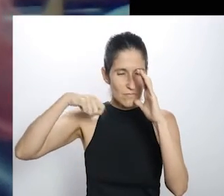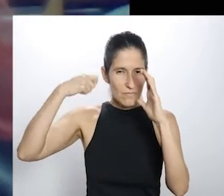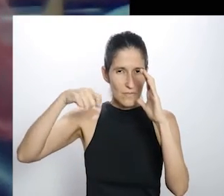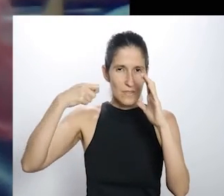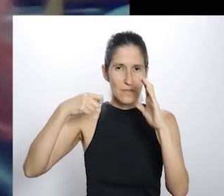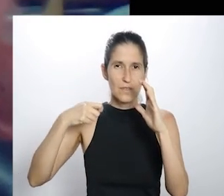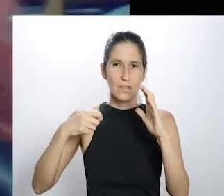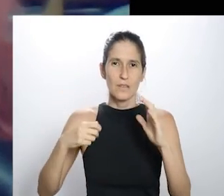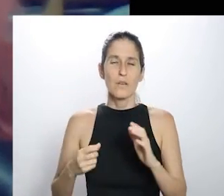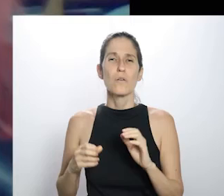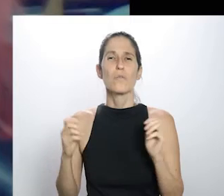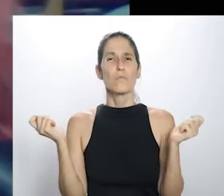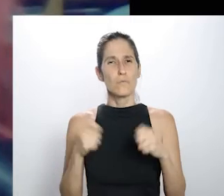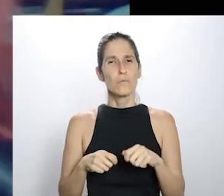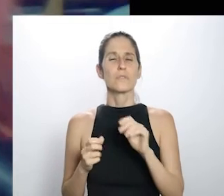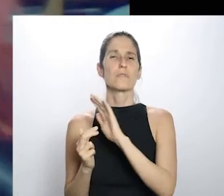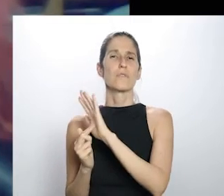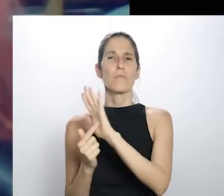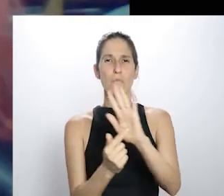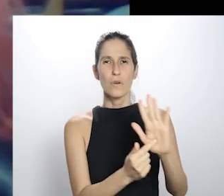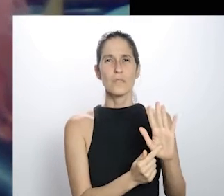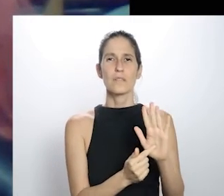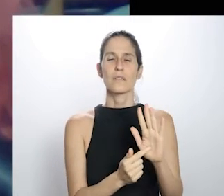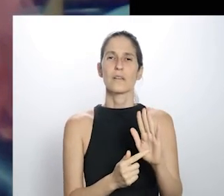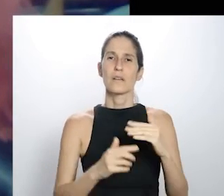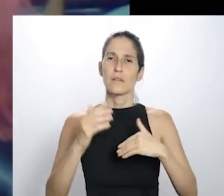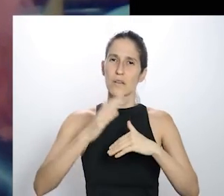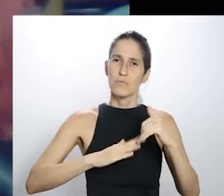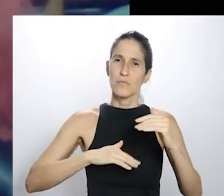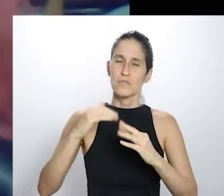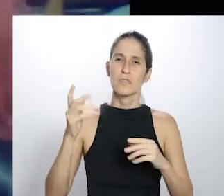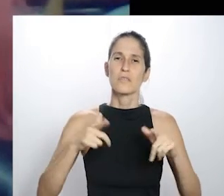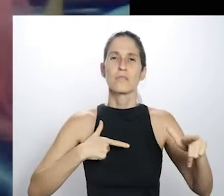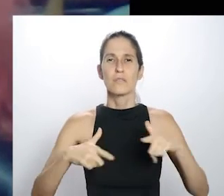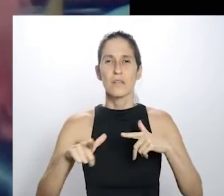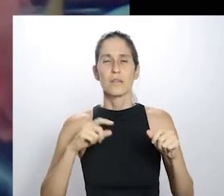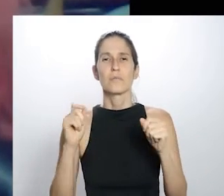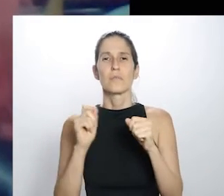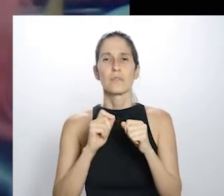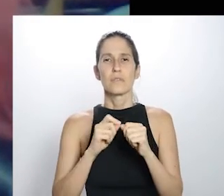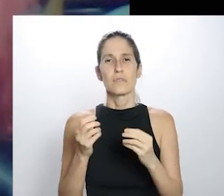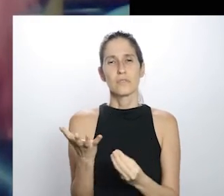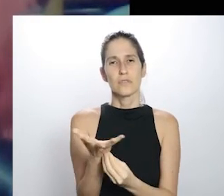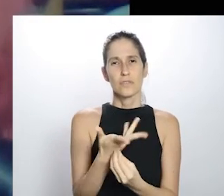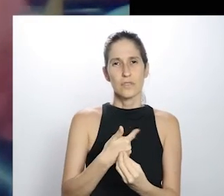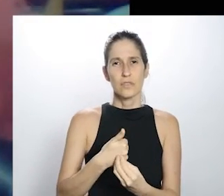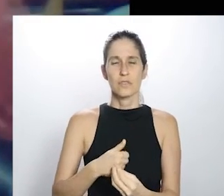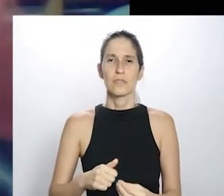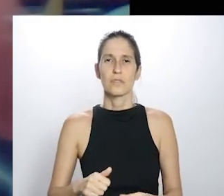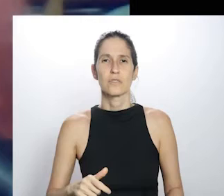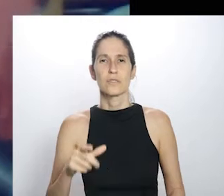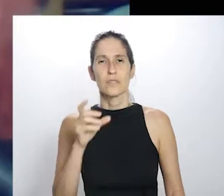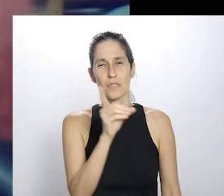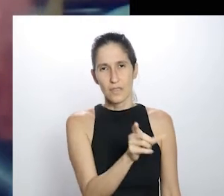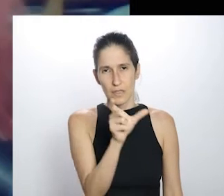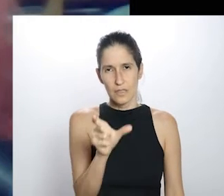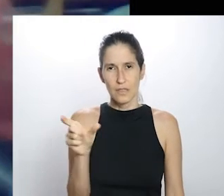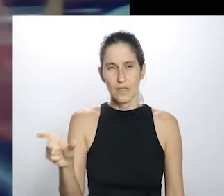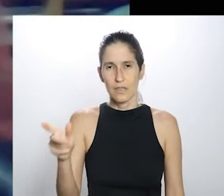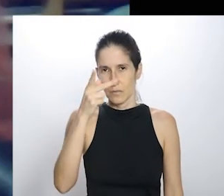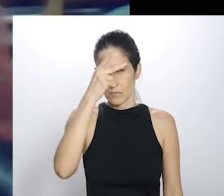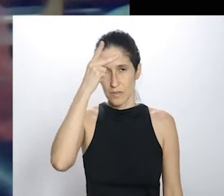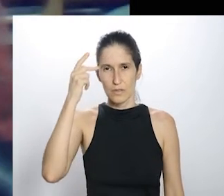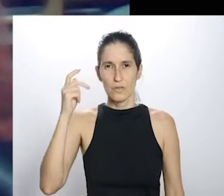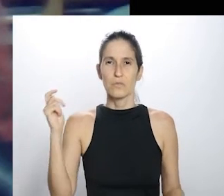pessoas ouvirem, sempre me emociono. Então, acho que seria muito legal a gente mostrar o que cada um está fazendo e que pode, obviamente,